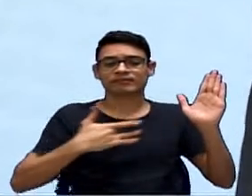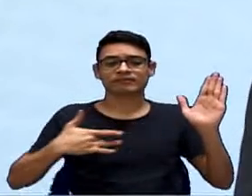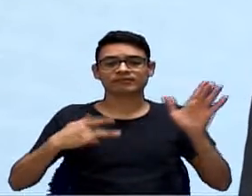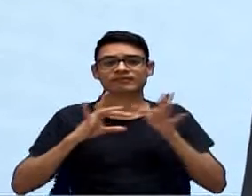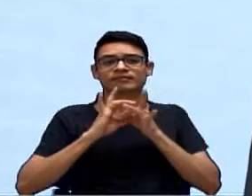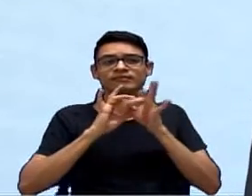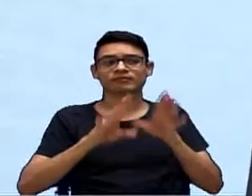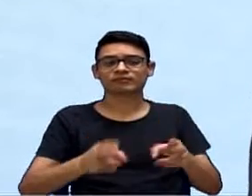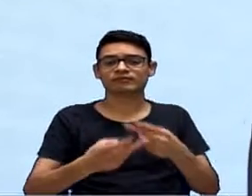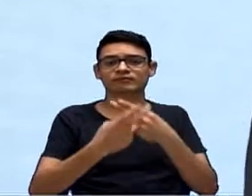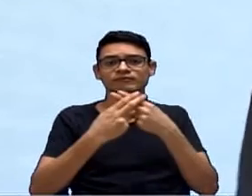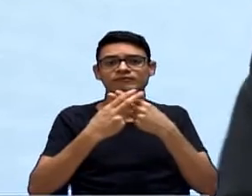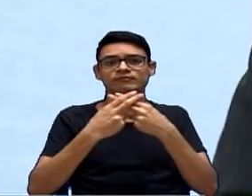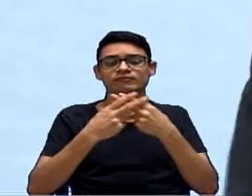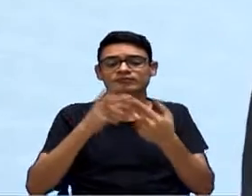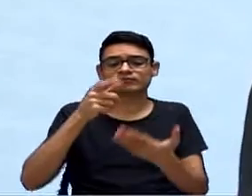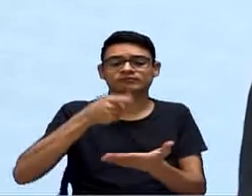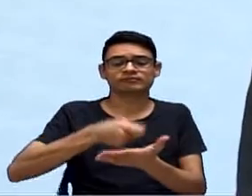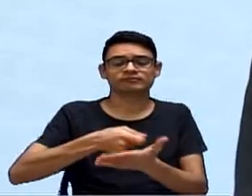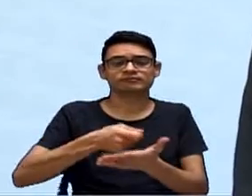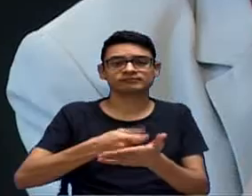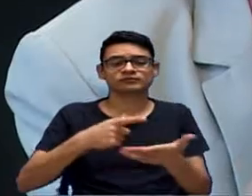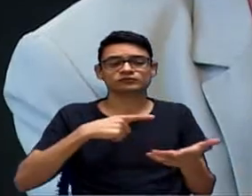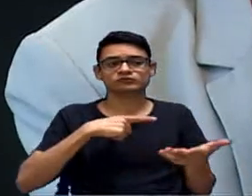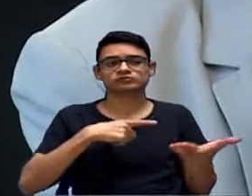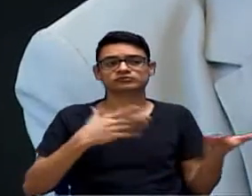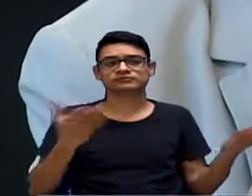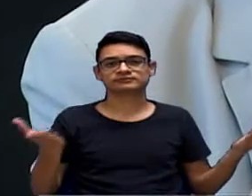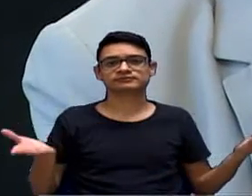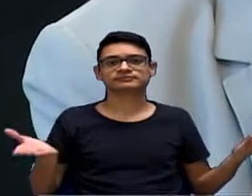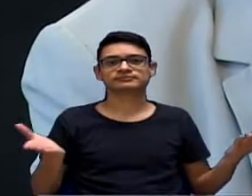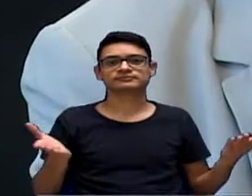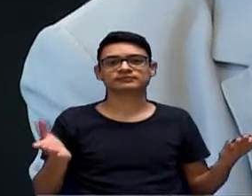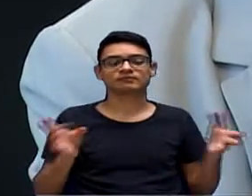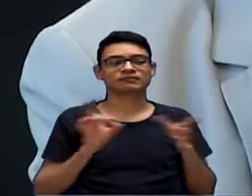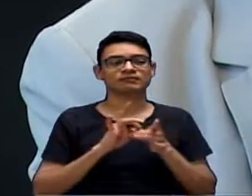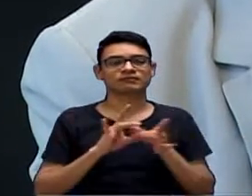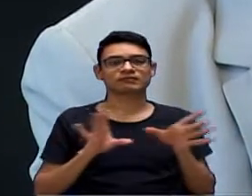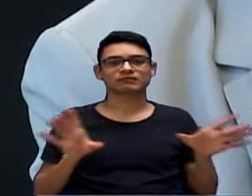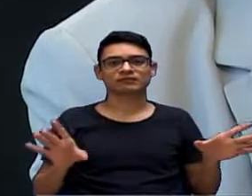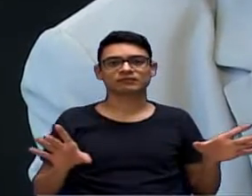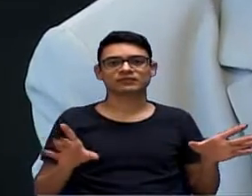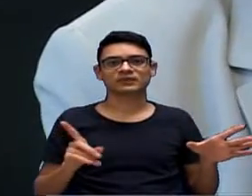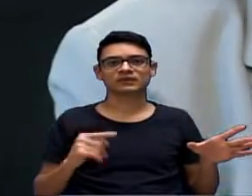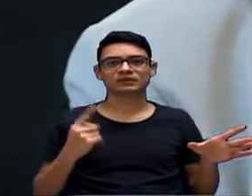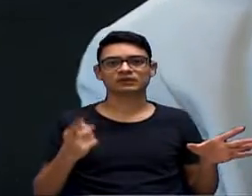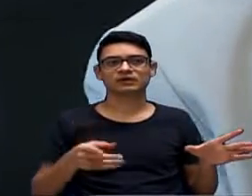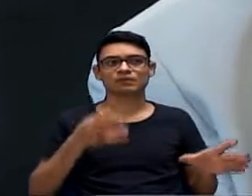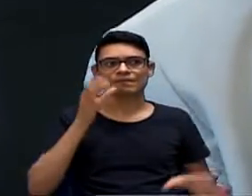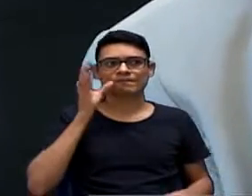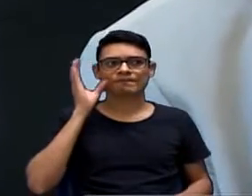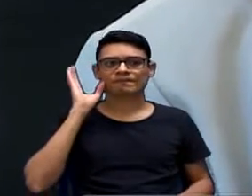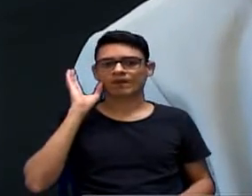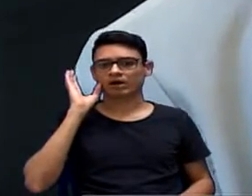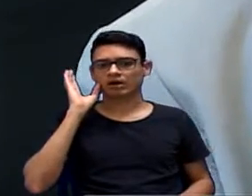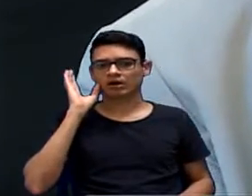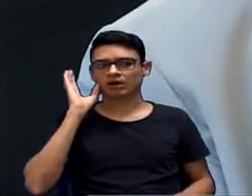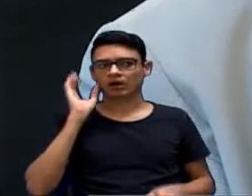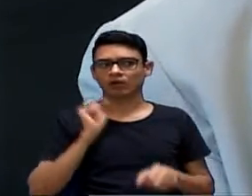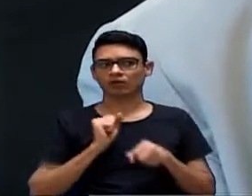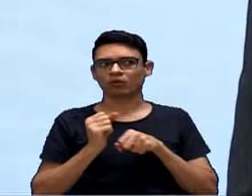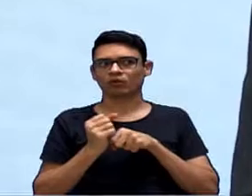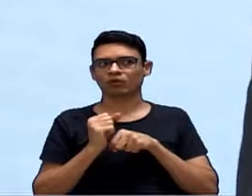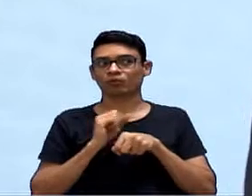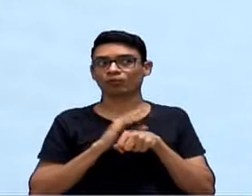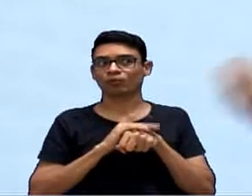Sistema Único de Saúde, Não se quadra naquilo que o sigilo médico de determinada doença de pessoas. Não, isso não se quadra nisso. Não,